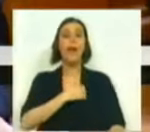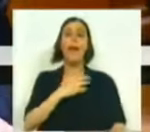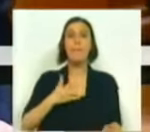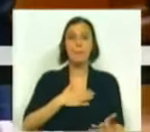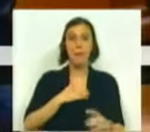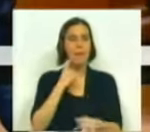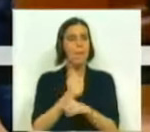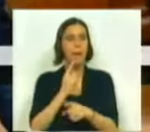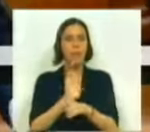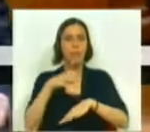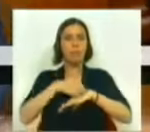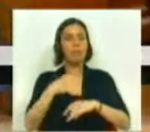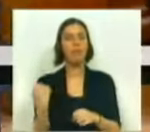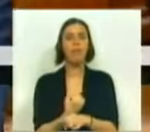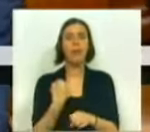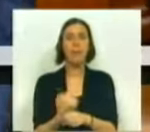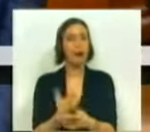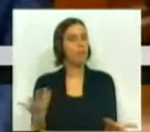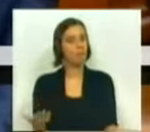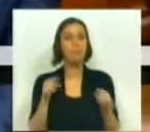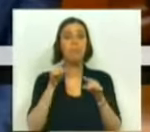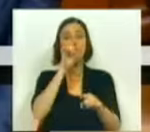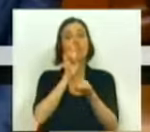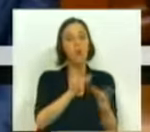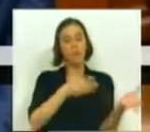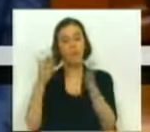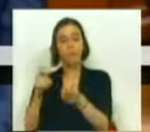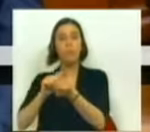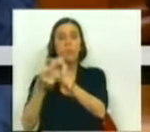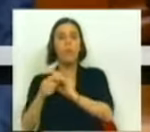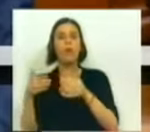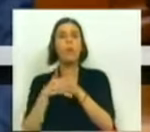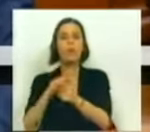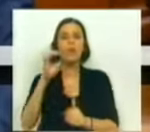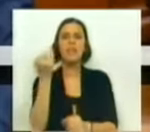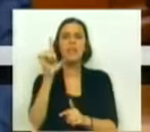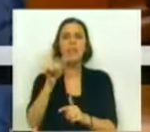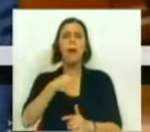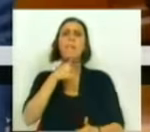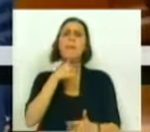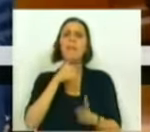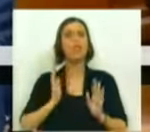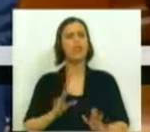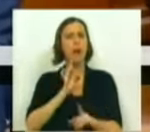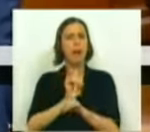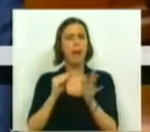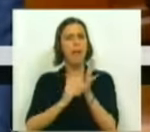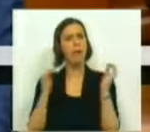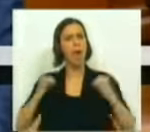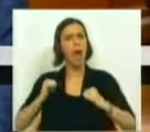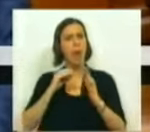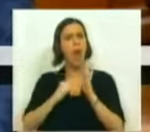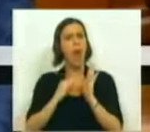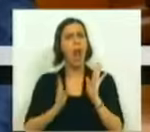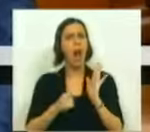empresas e de manterem os postos de trabalho. E, paralelamente, a reforma do processo civil, uma medida que, de resto, já estava no memorando de